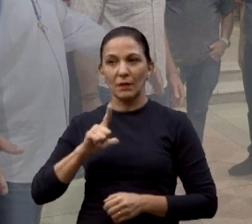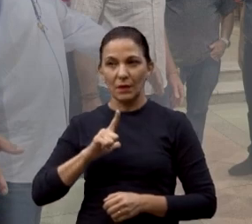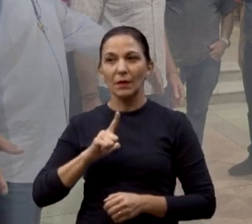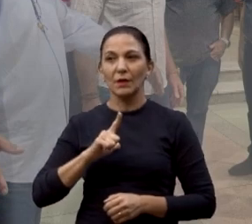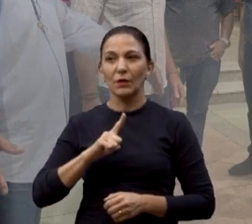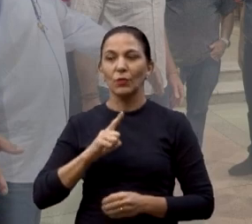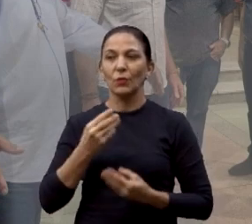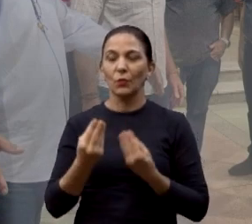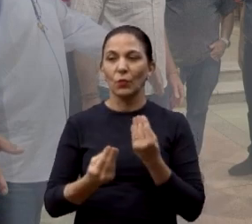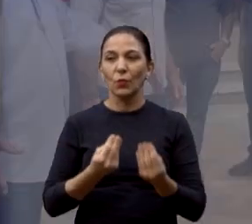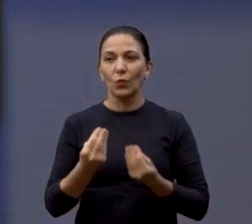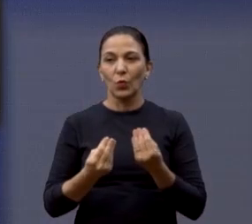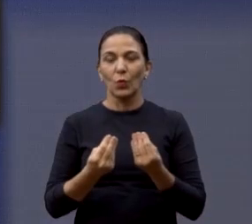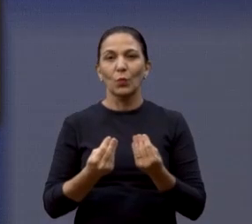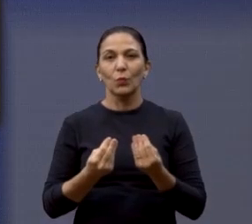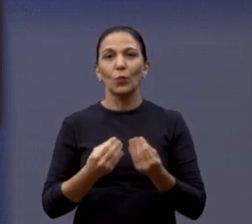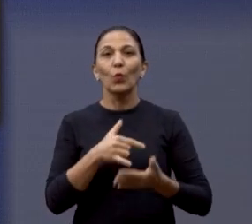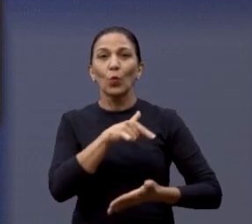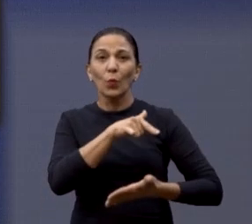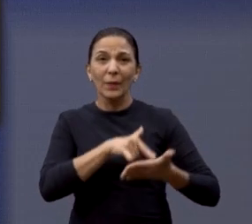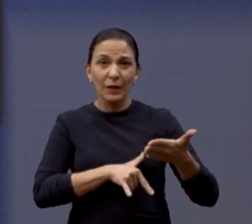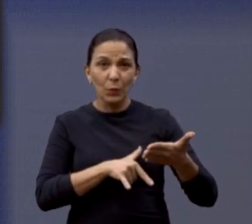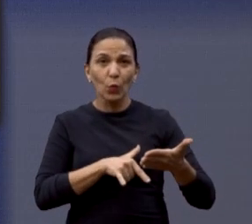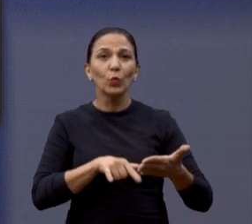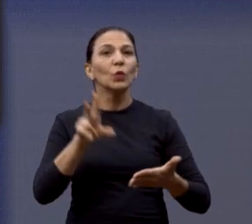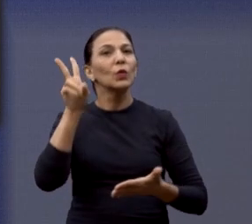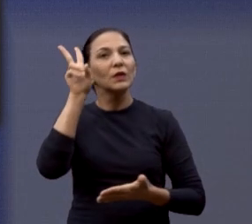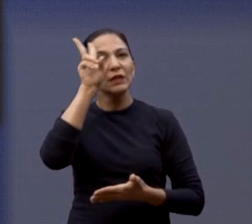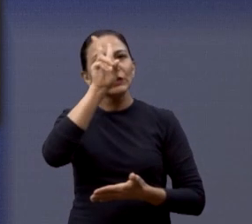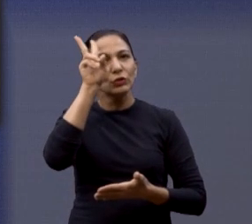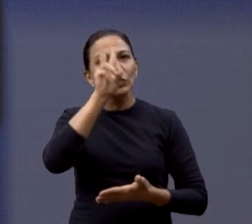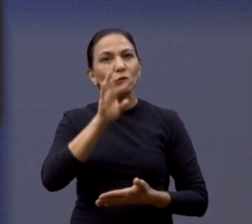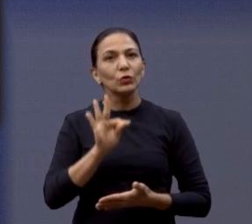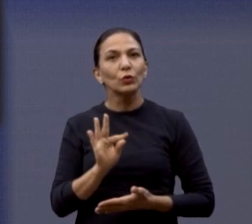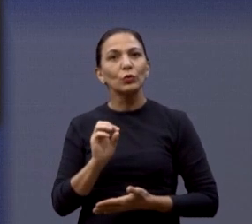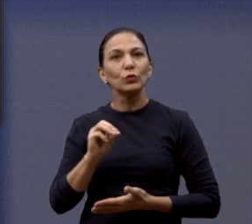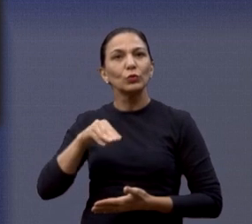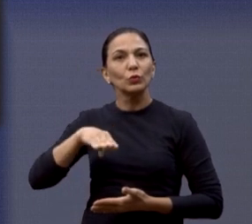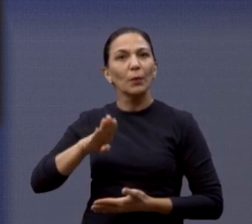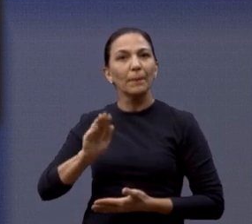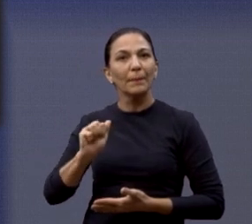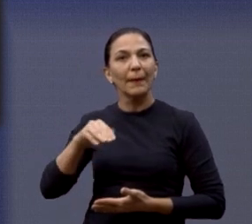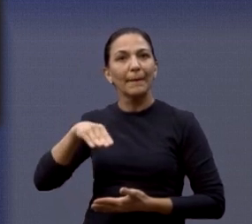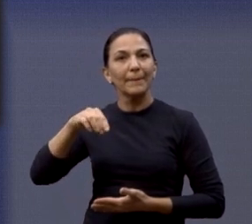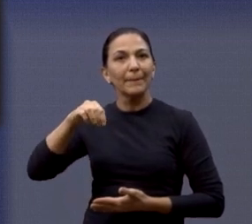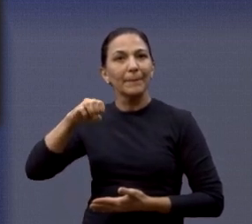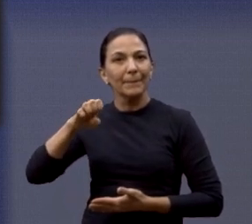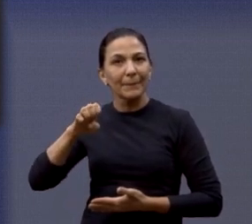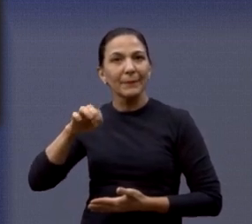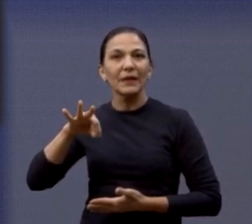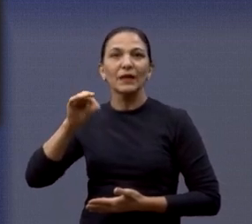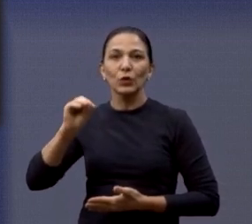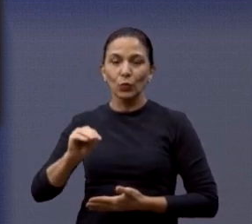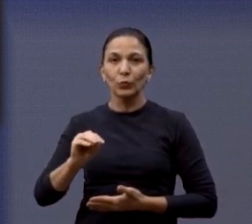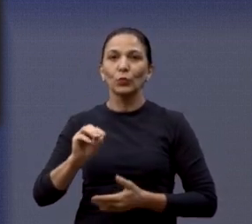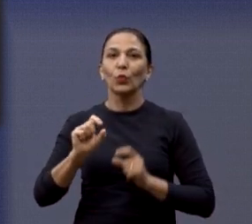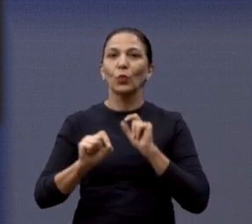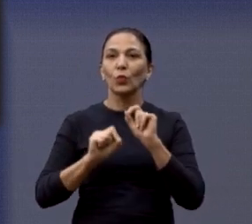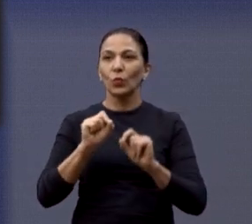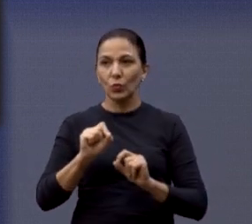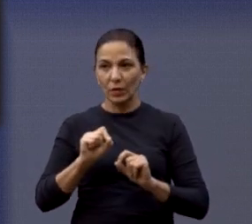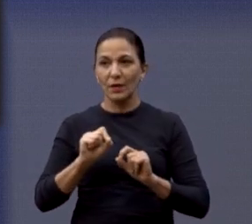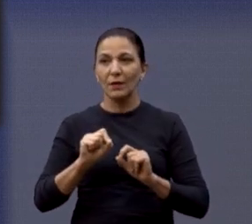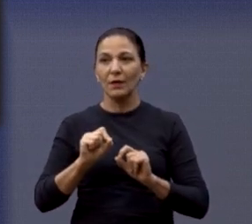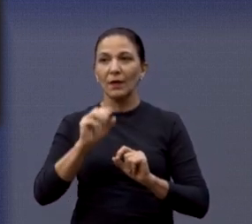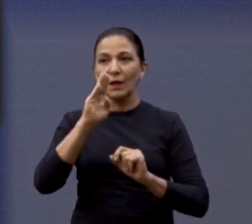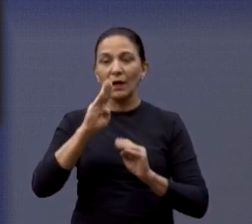situação, está tombado, não está tombado a paróquia de Santo Antônio. Houve o embargo de